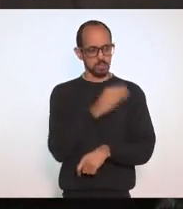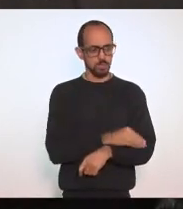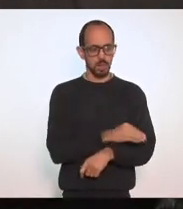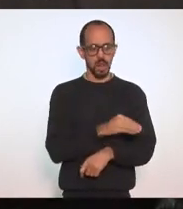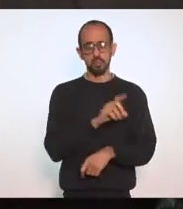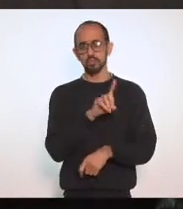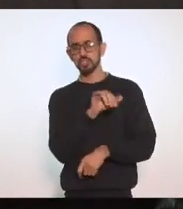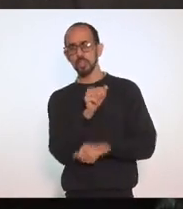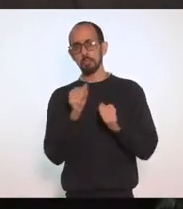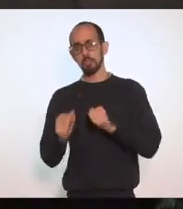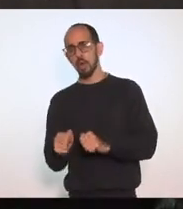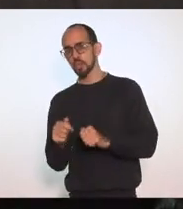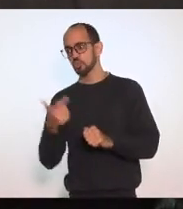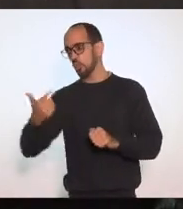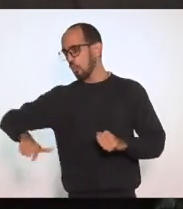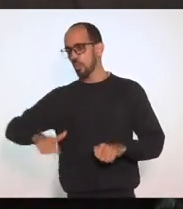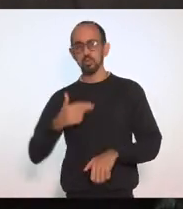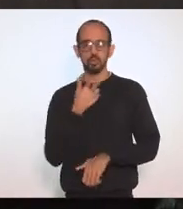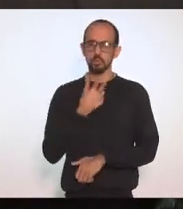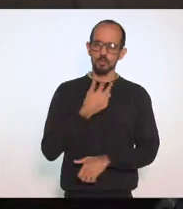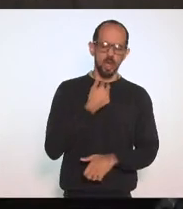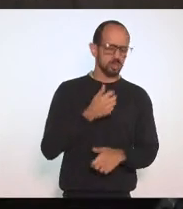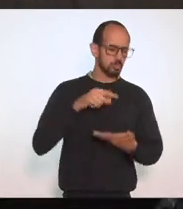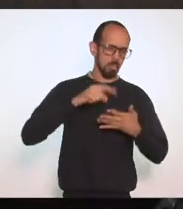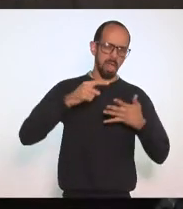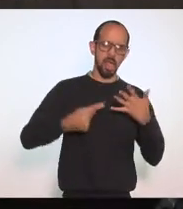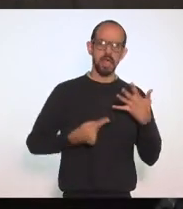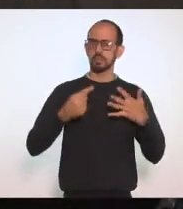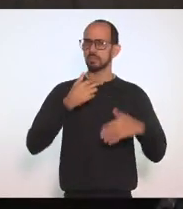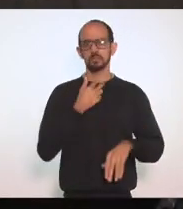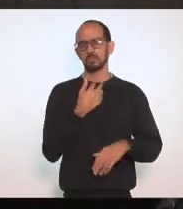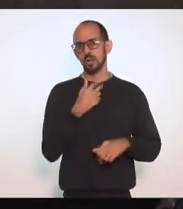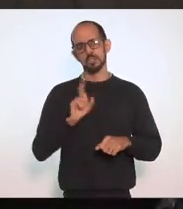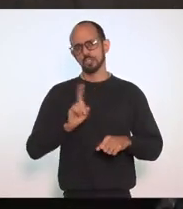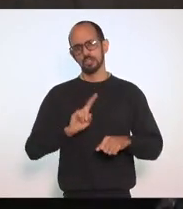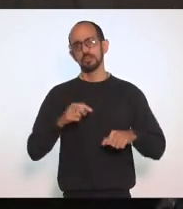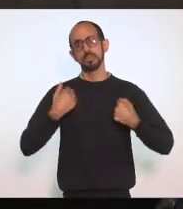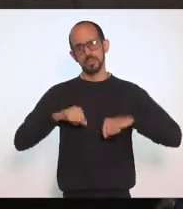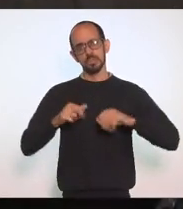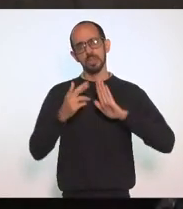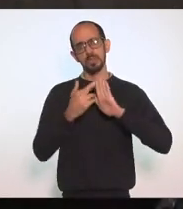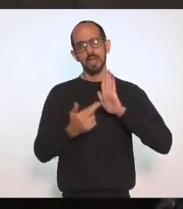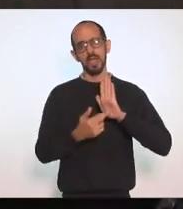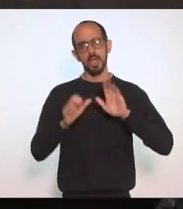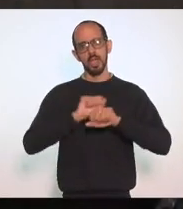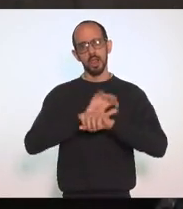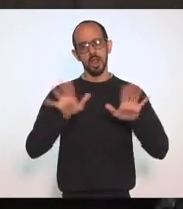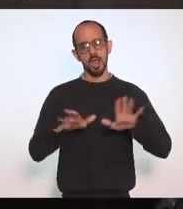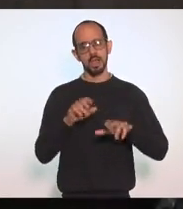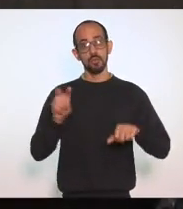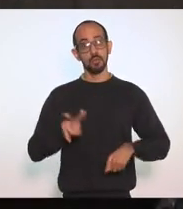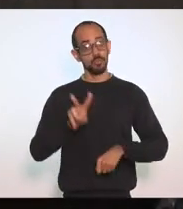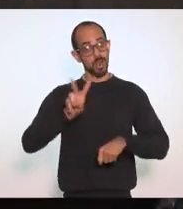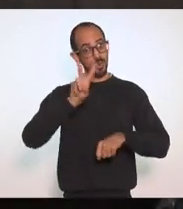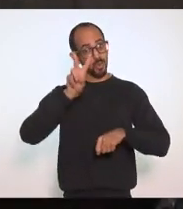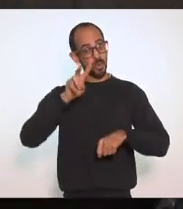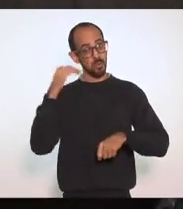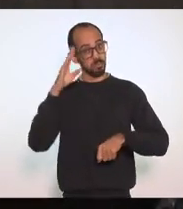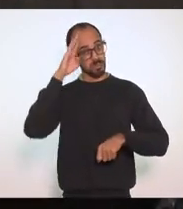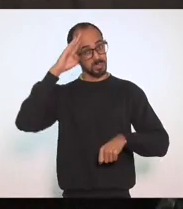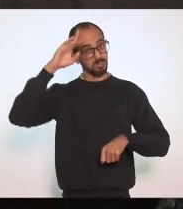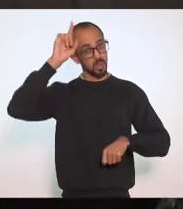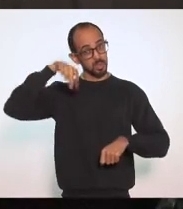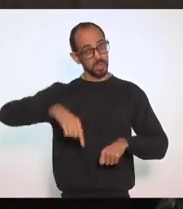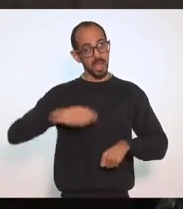Outro dia não pode Pode assim Pode assado Tem que ter um padrão E o padrão tem que levar em conta O valor essencial E esse valor essencial